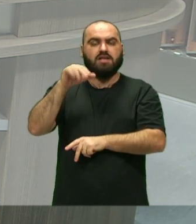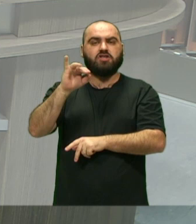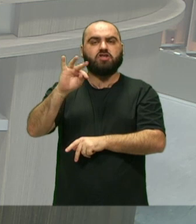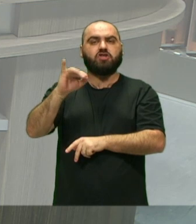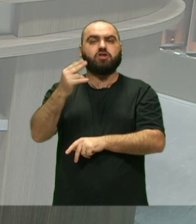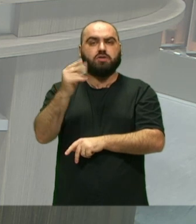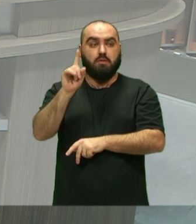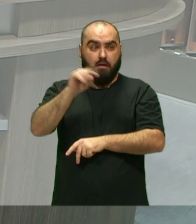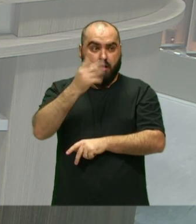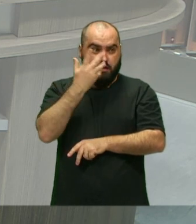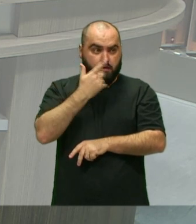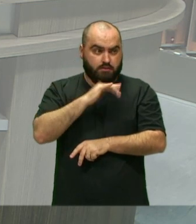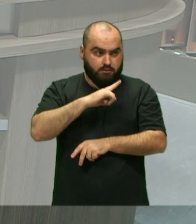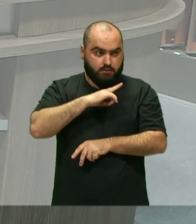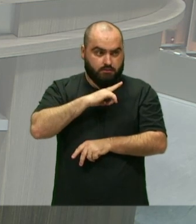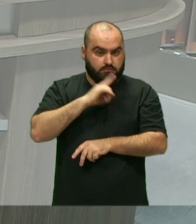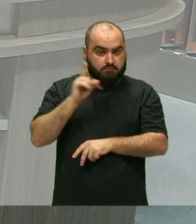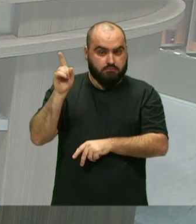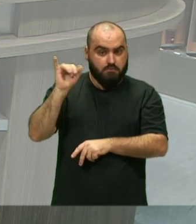crianças